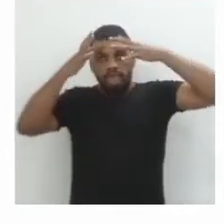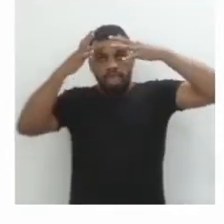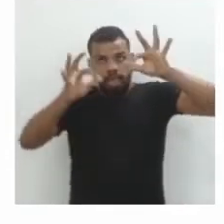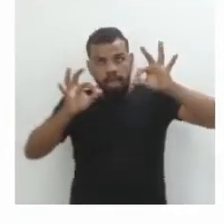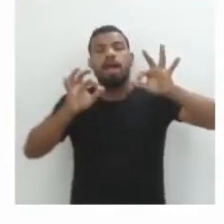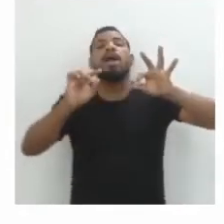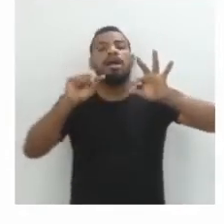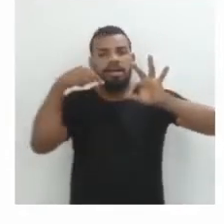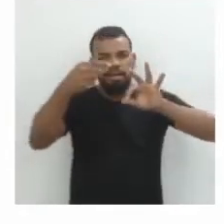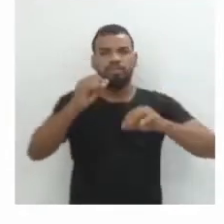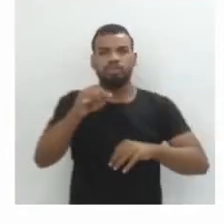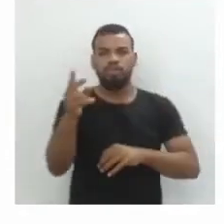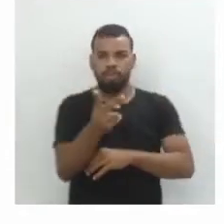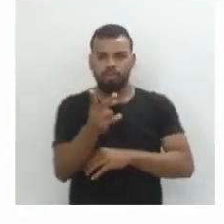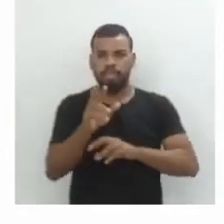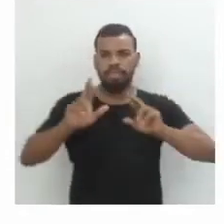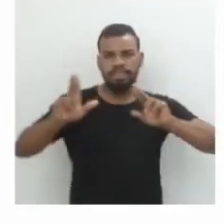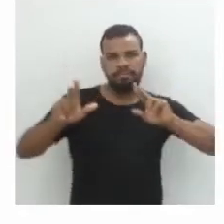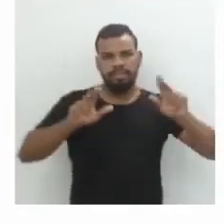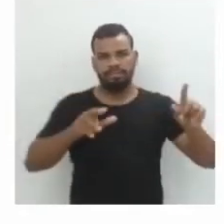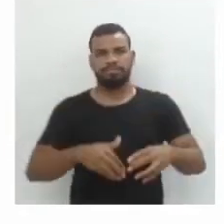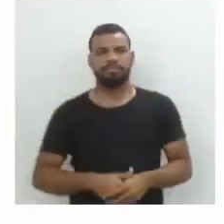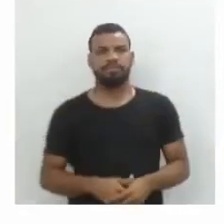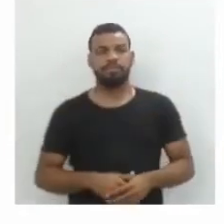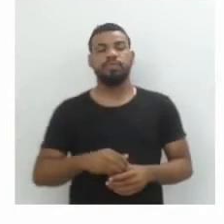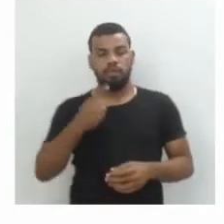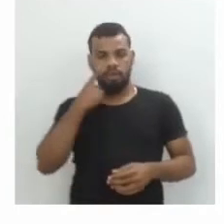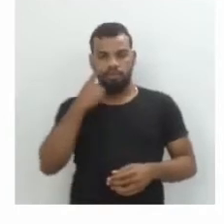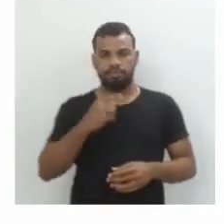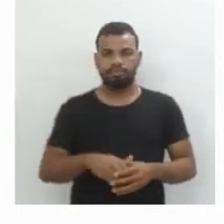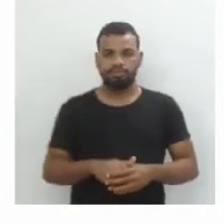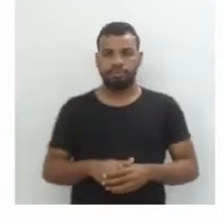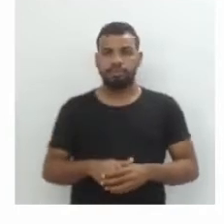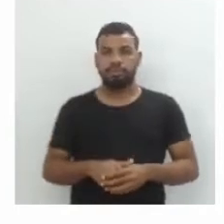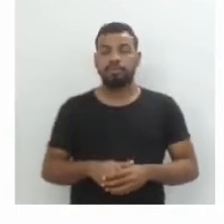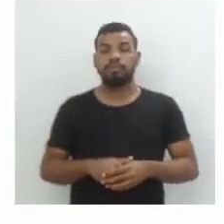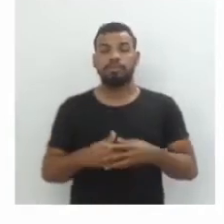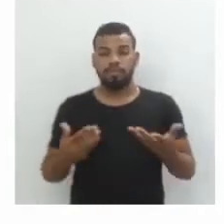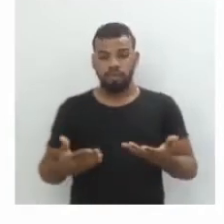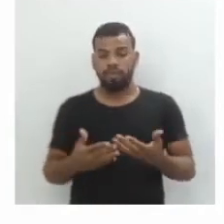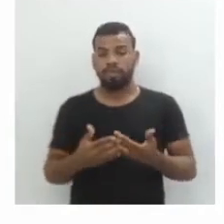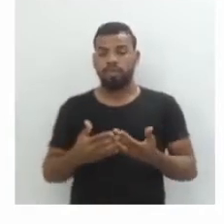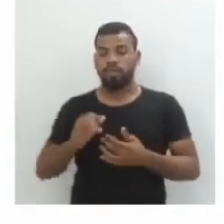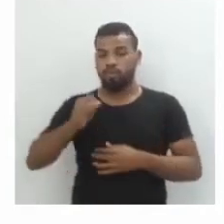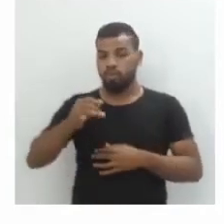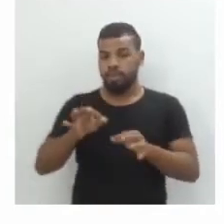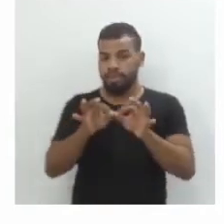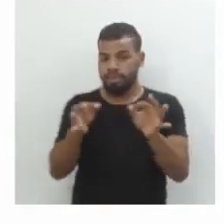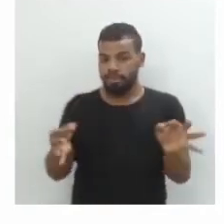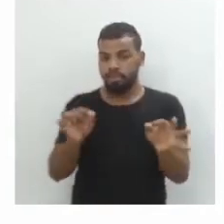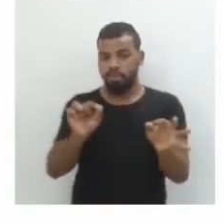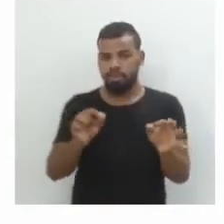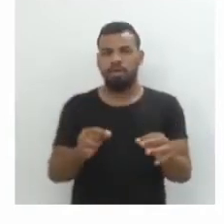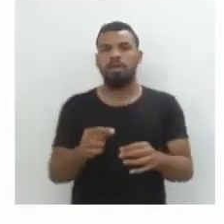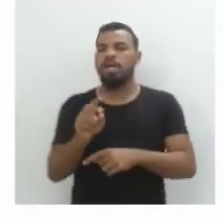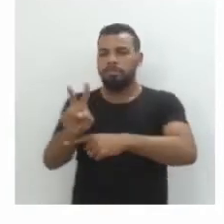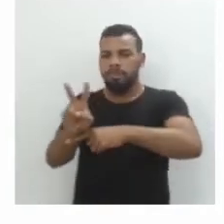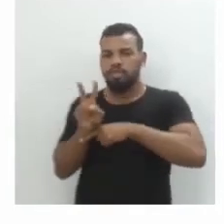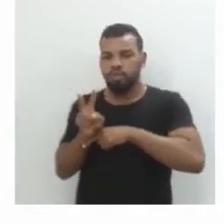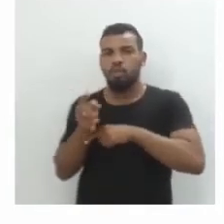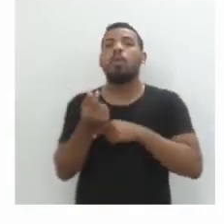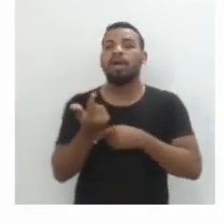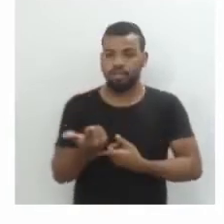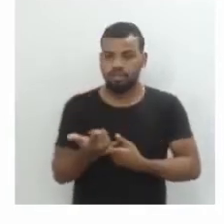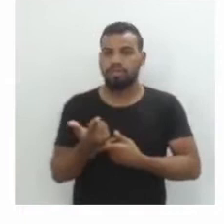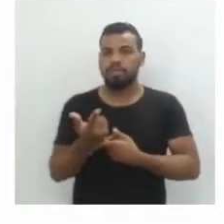compostos e entender a diferença entre eles. Então vamos entender o problema. A quantidade de juros simples será um valor do empréstimo. Qual foi o